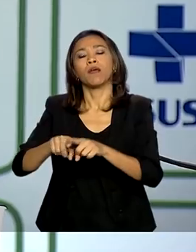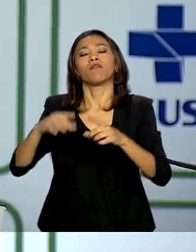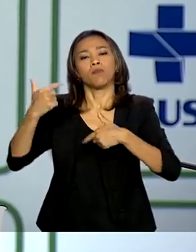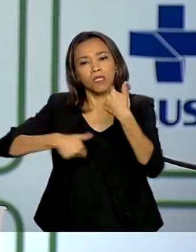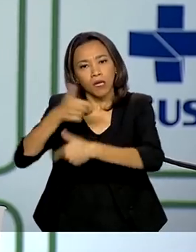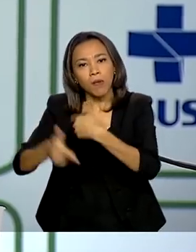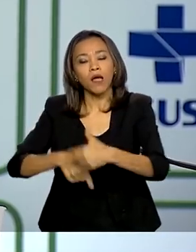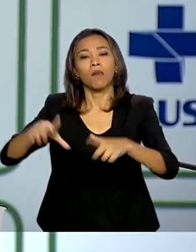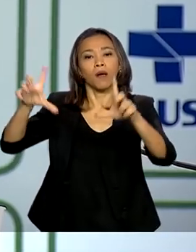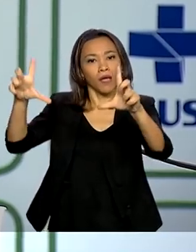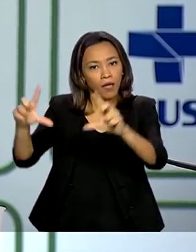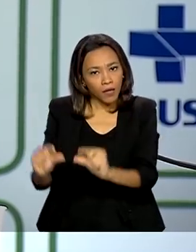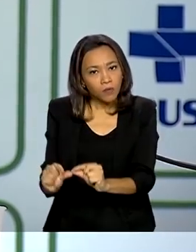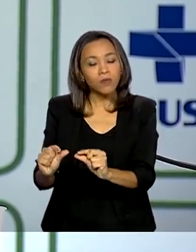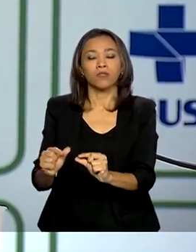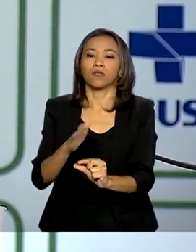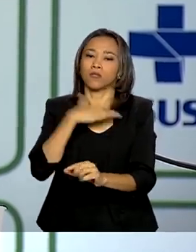nesses 30 e nos próximos 60 dias.